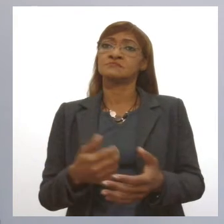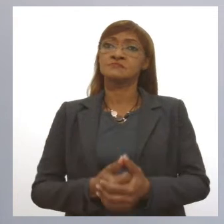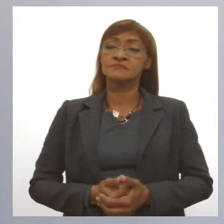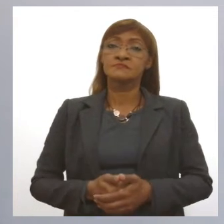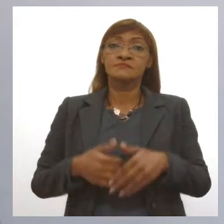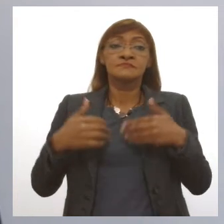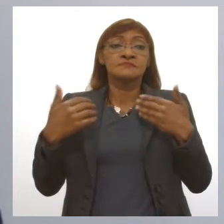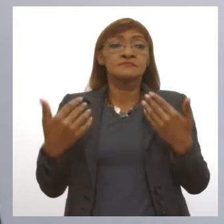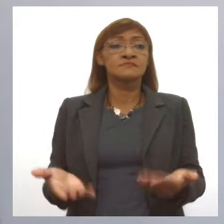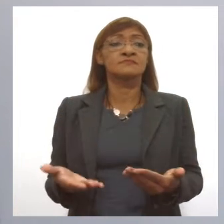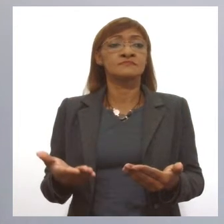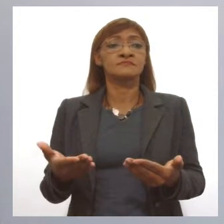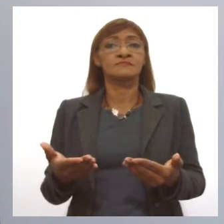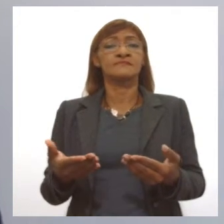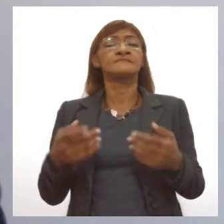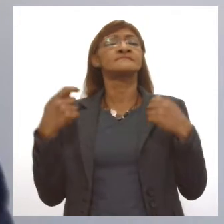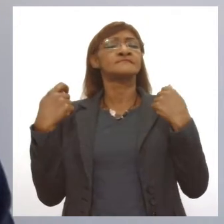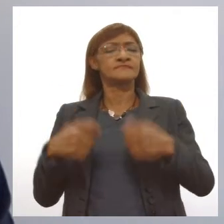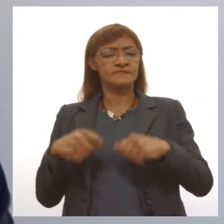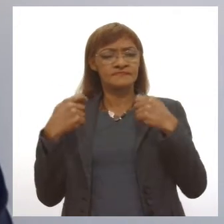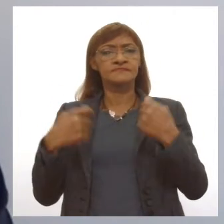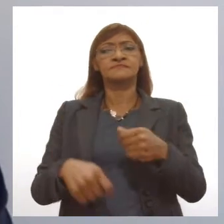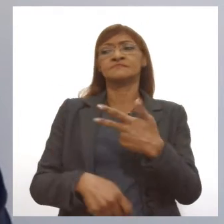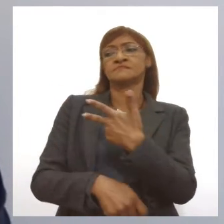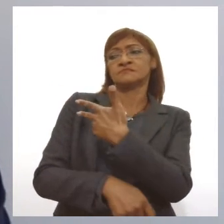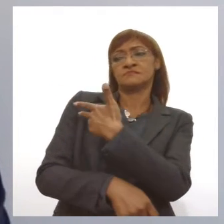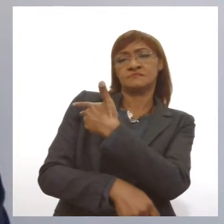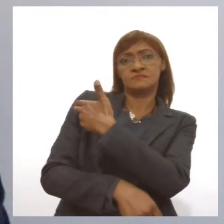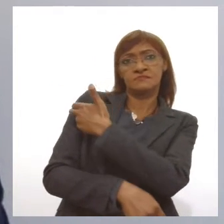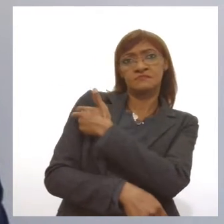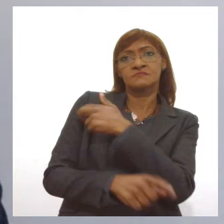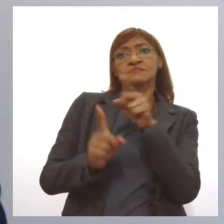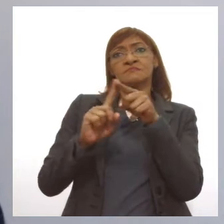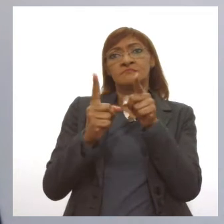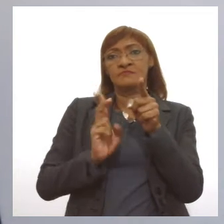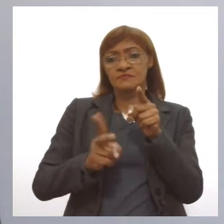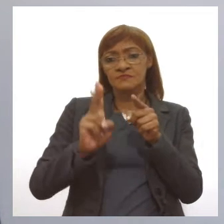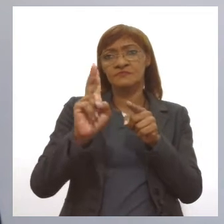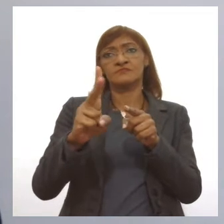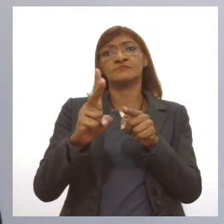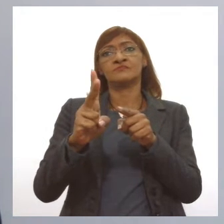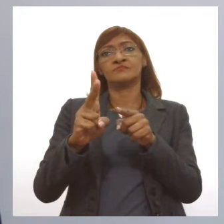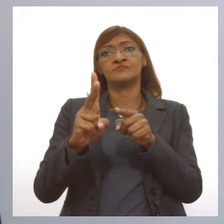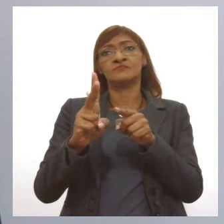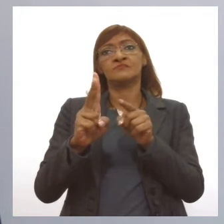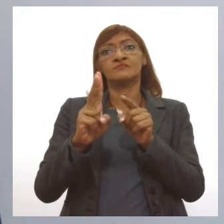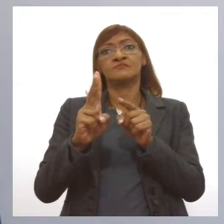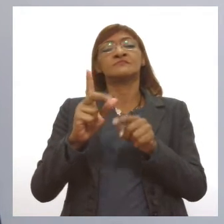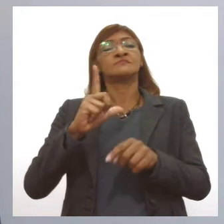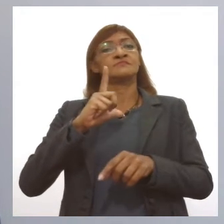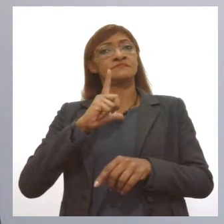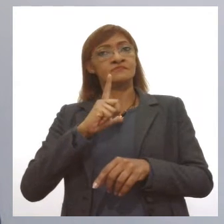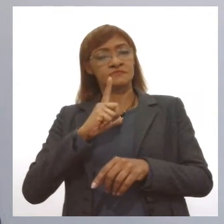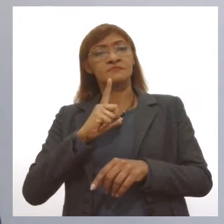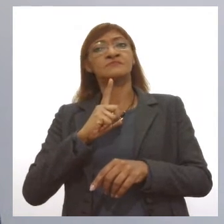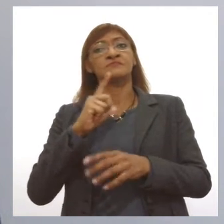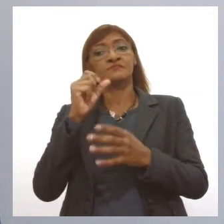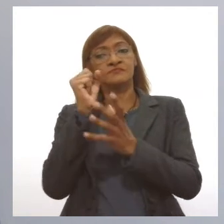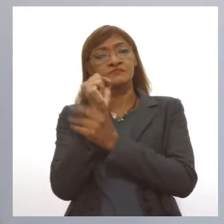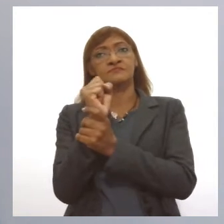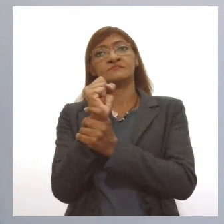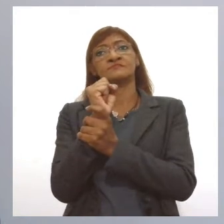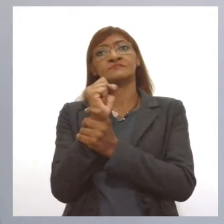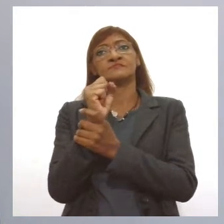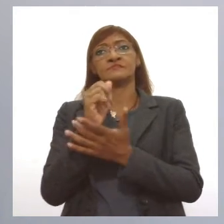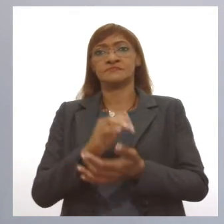proteção, tomar vacina não implica deixar de se proteger, jamais. Tomar vacina tem que continuar a proteção,